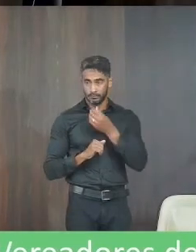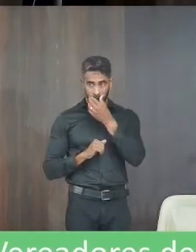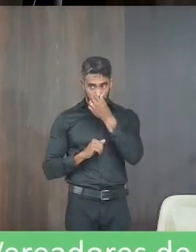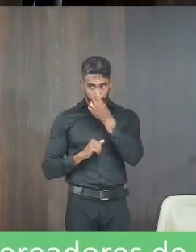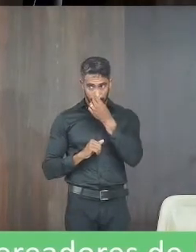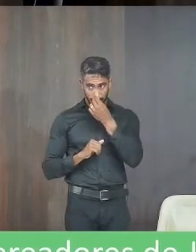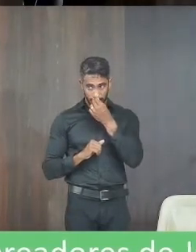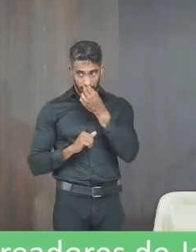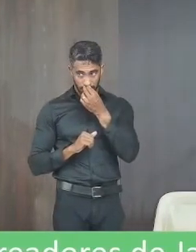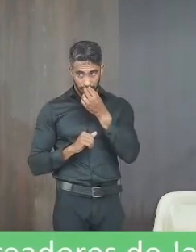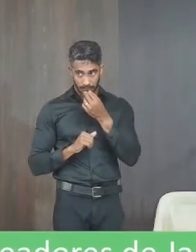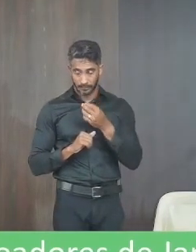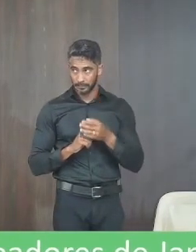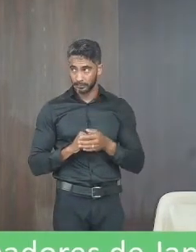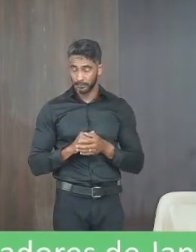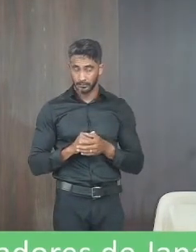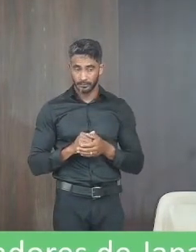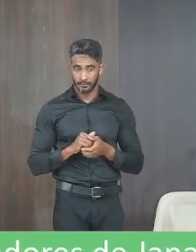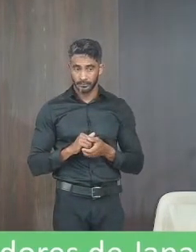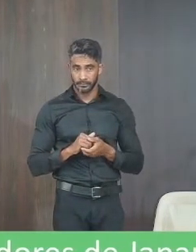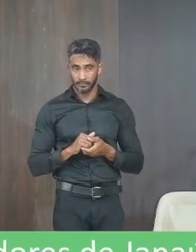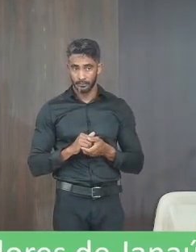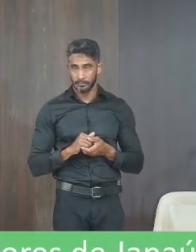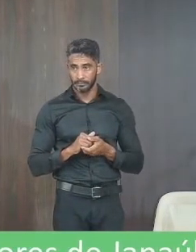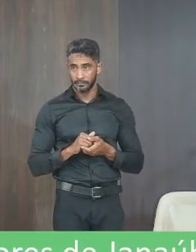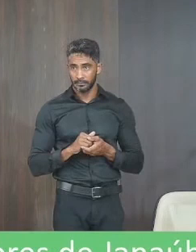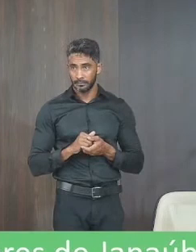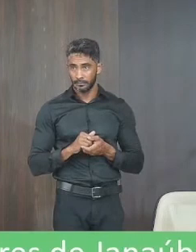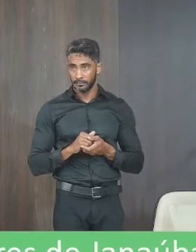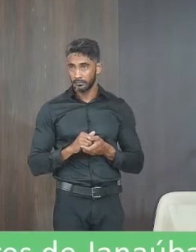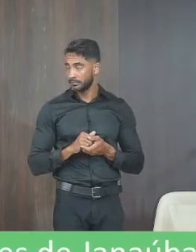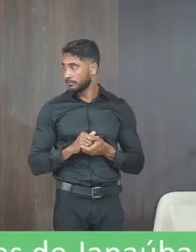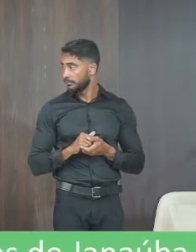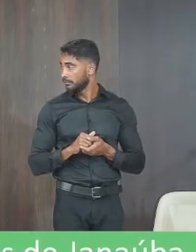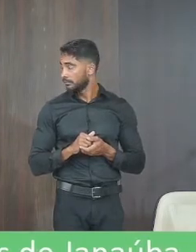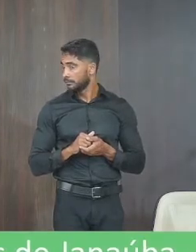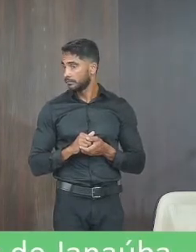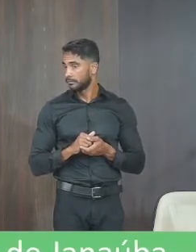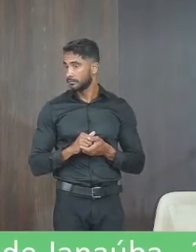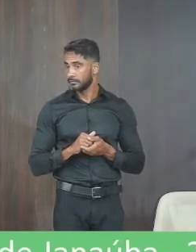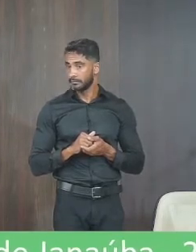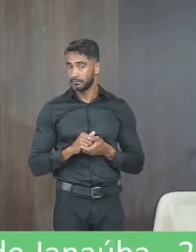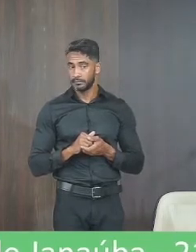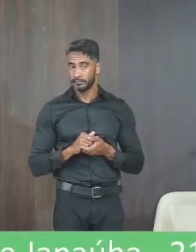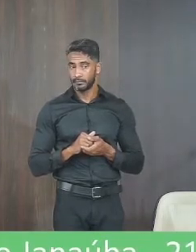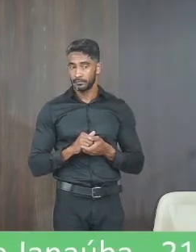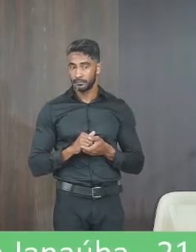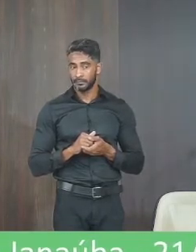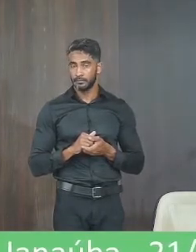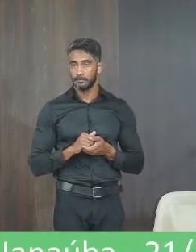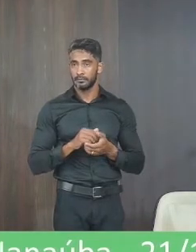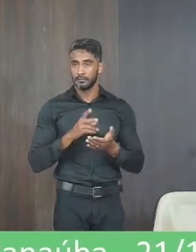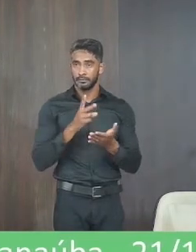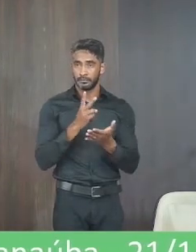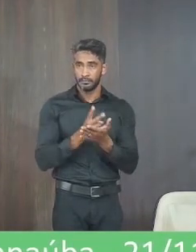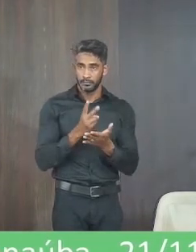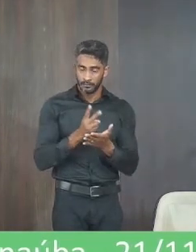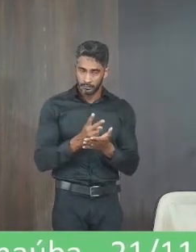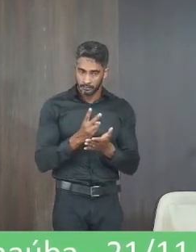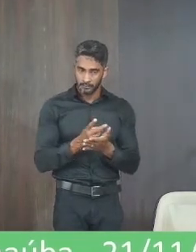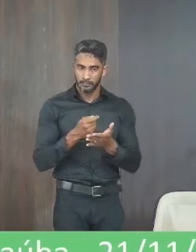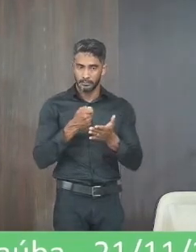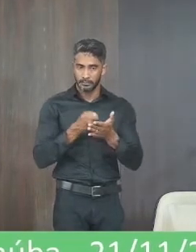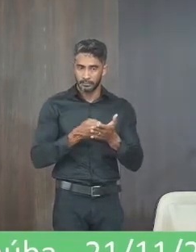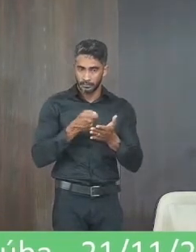demorou muito não foi falta de cobrança dessa casa não pode ter certeza viu o tempo todo a gente senta com lá e